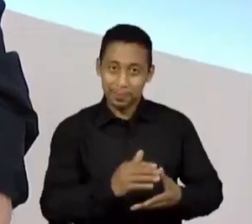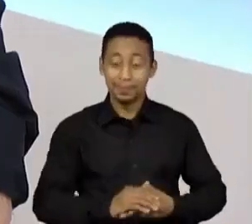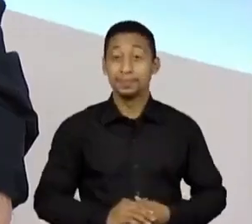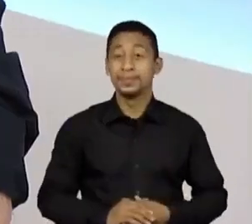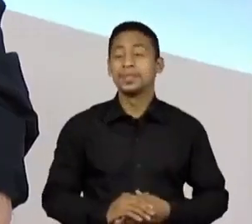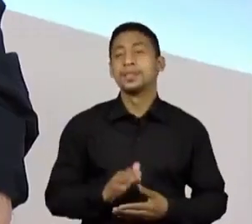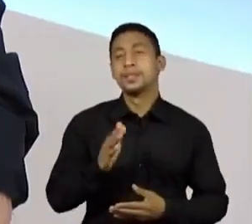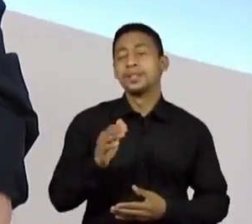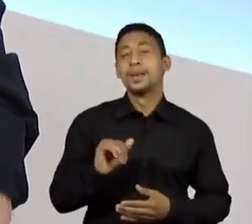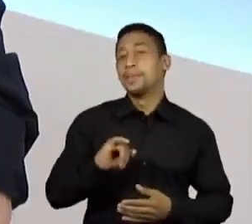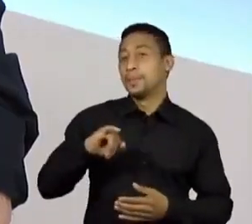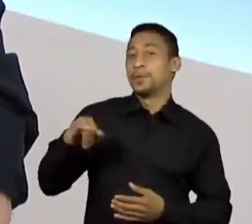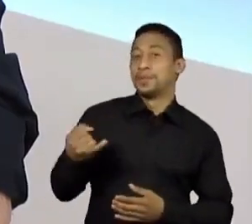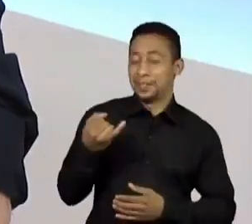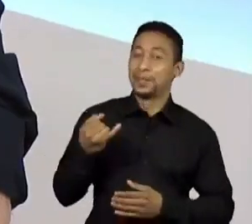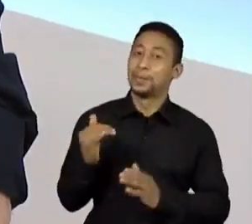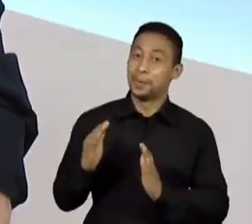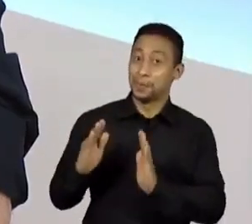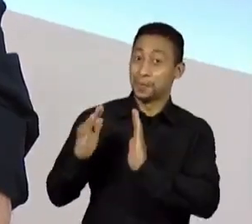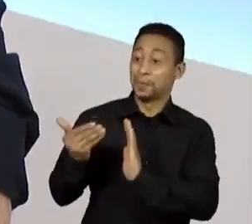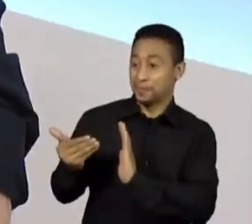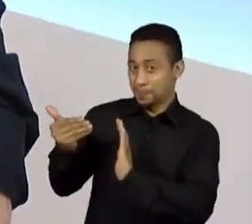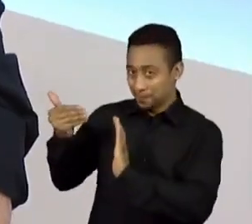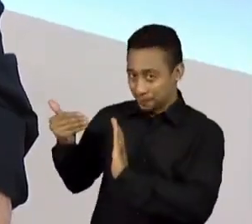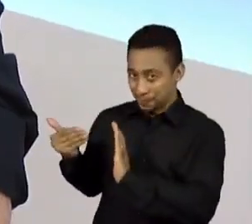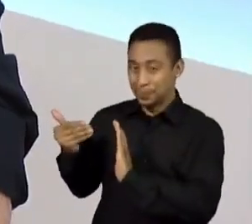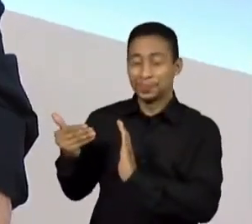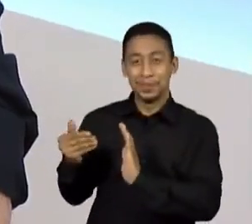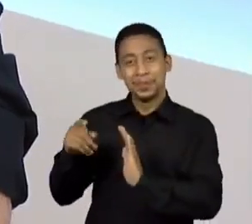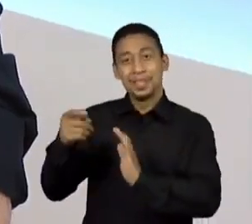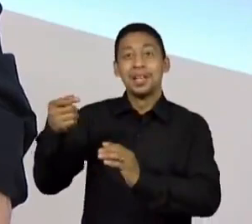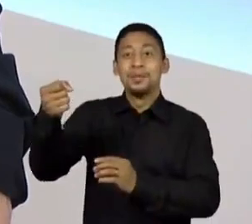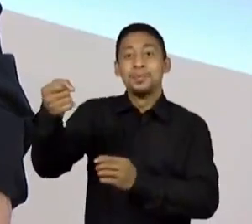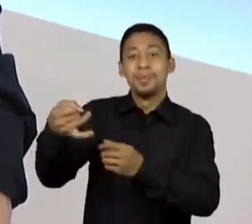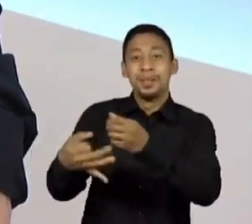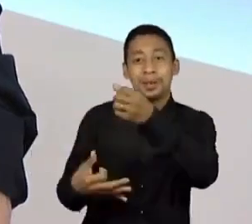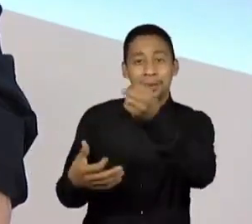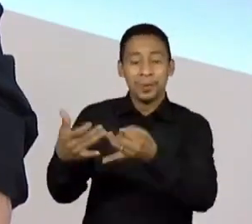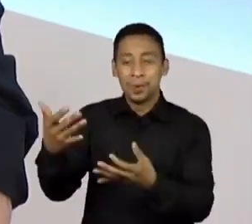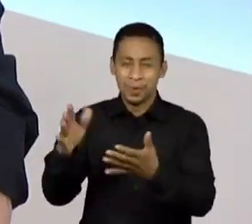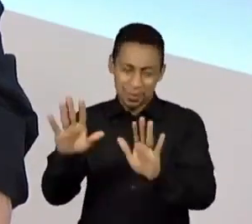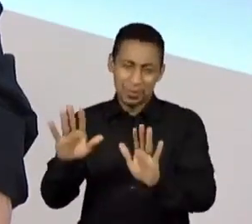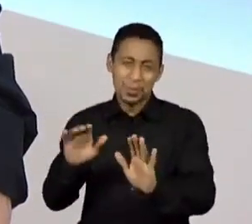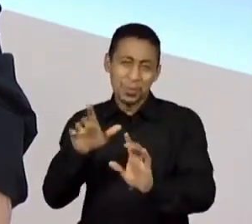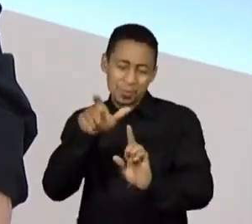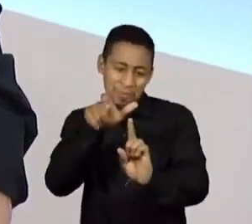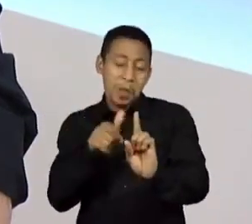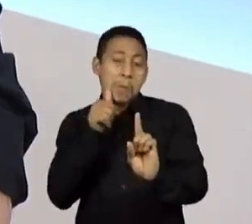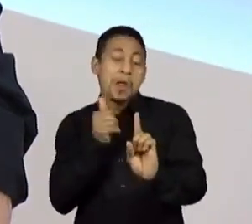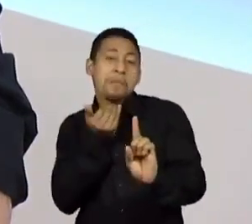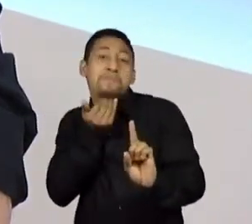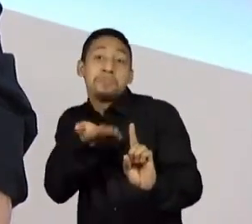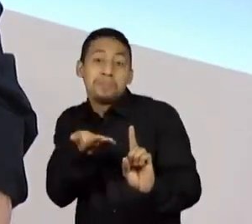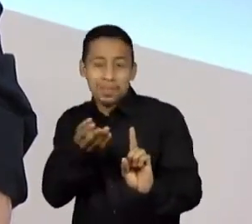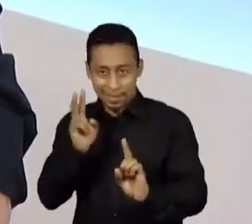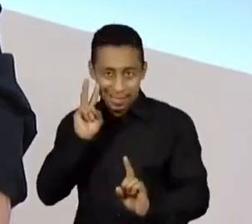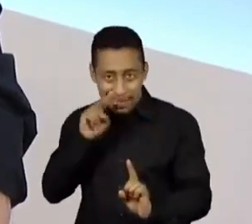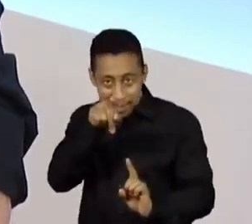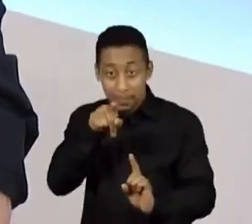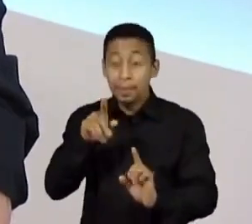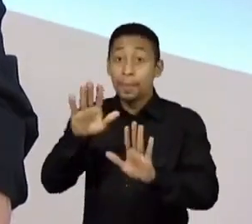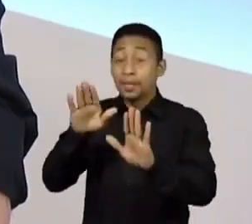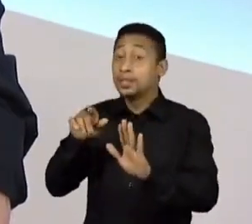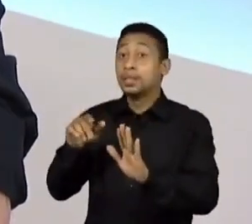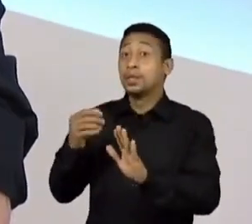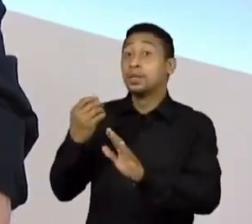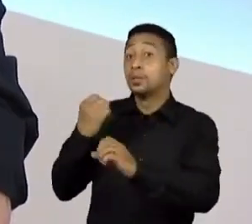Martinho, pegando o gancho do bloco anterior, que você falou de Você Não Passa de Uma Mulher, você viveu um pico de popularidade em 1975